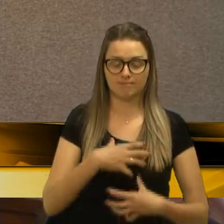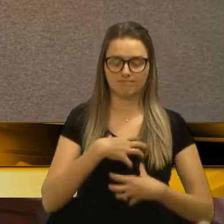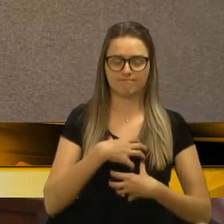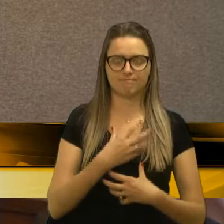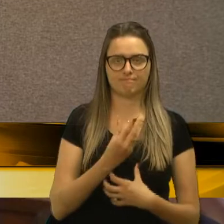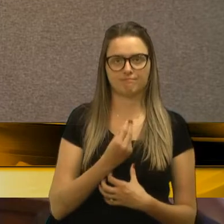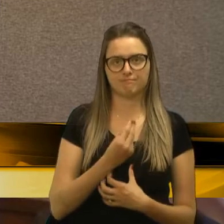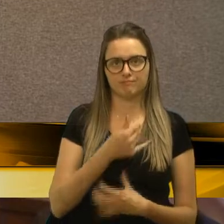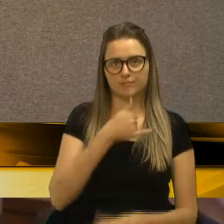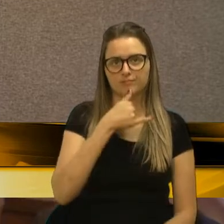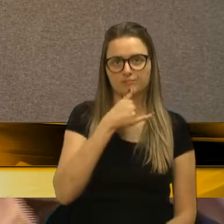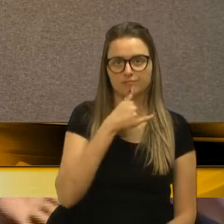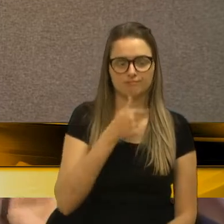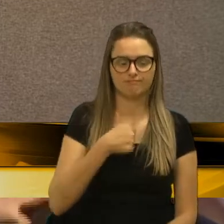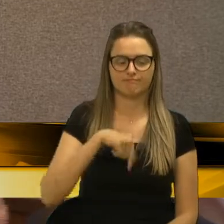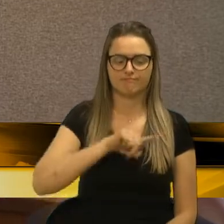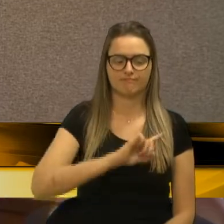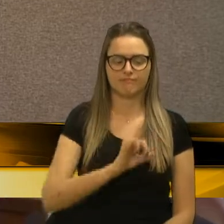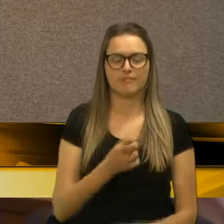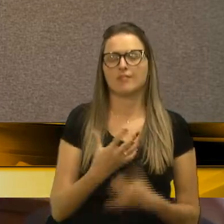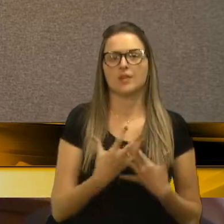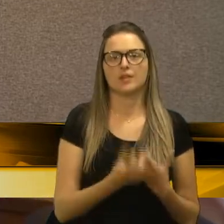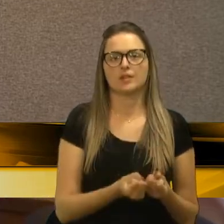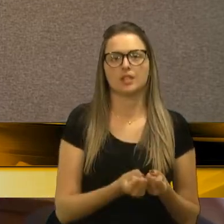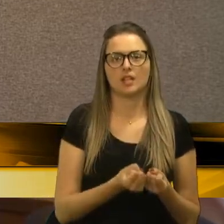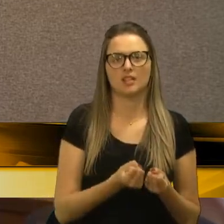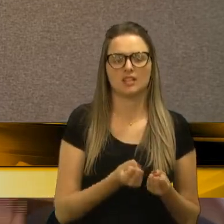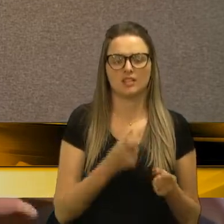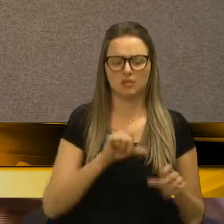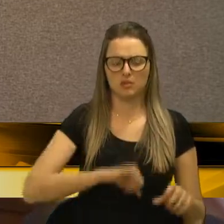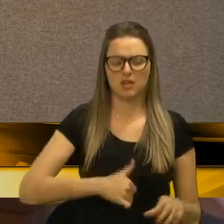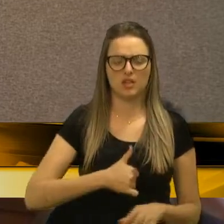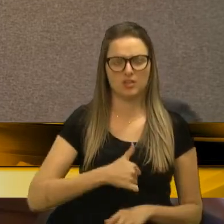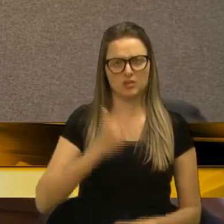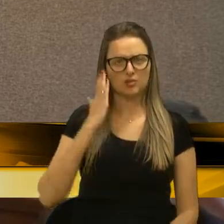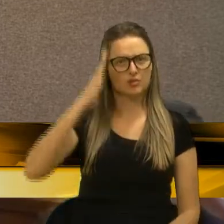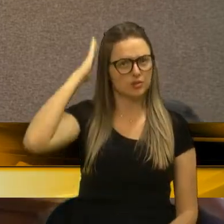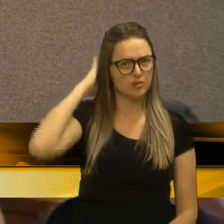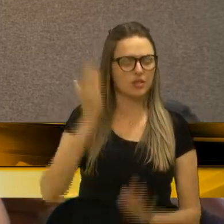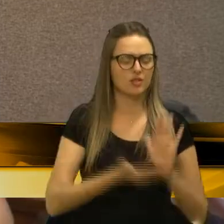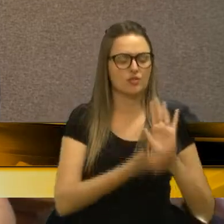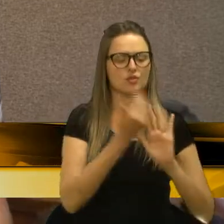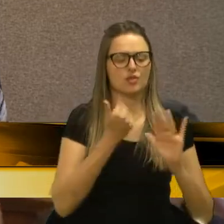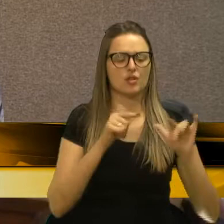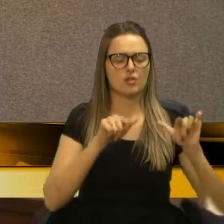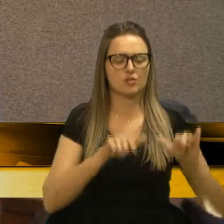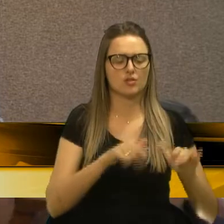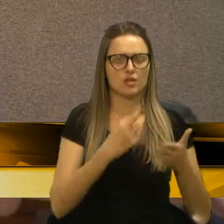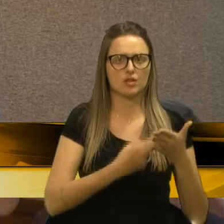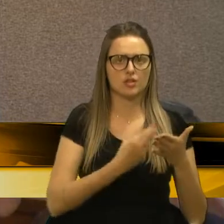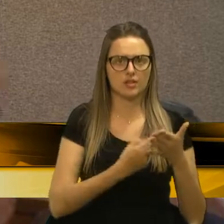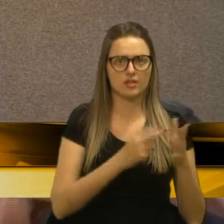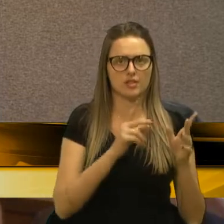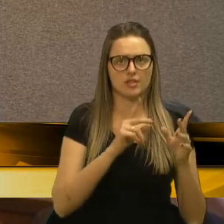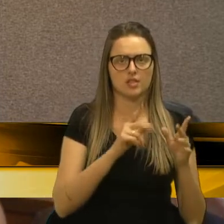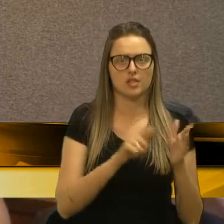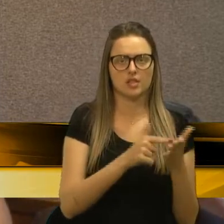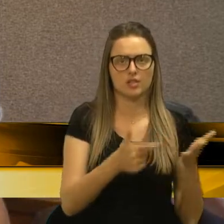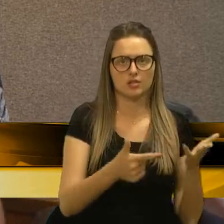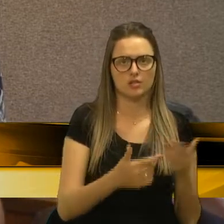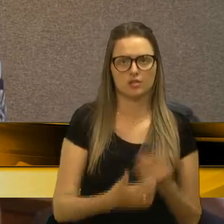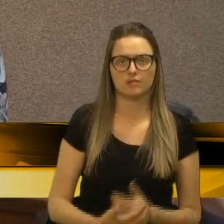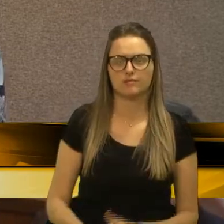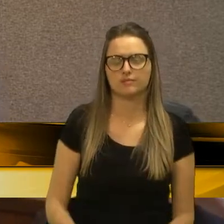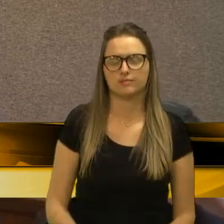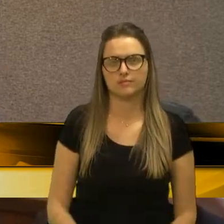fica indignado com essa ação infeliz do nosso prefeito Guerra de tirar as banquinhas do nosso centro, da nossa cidade de Caxiú do